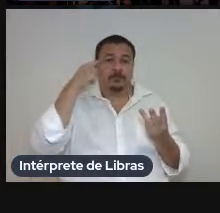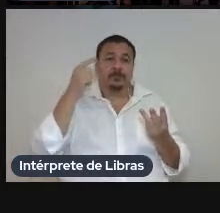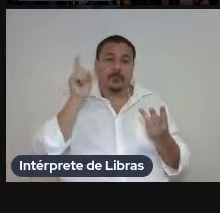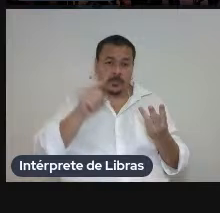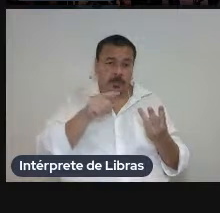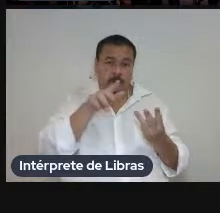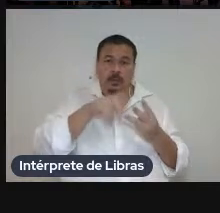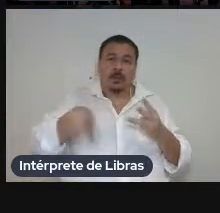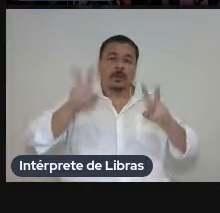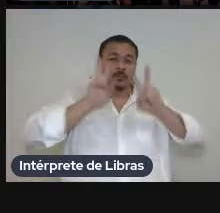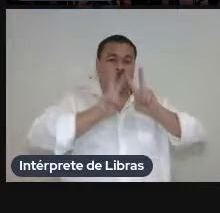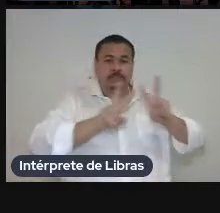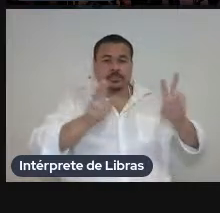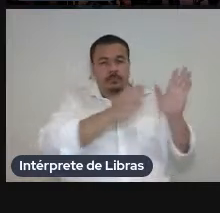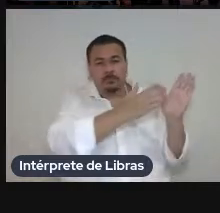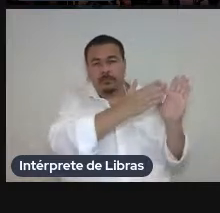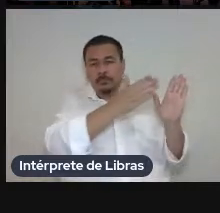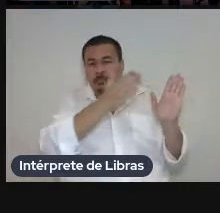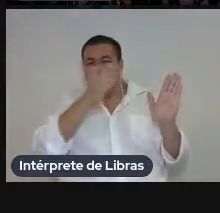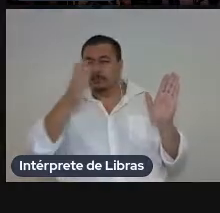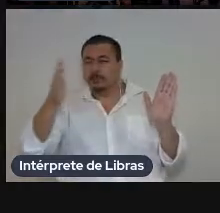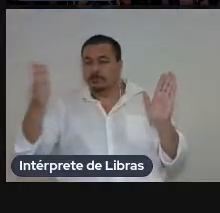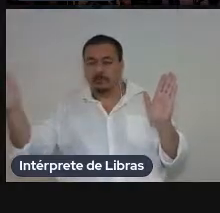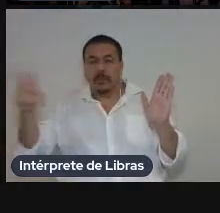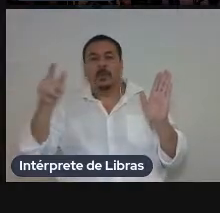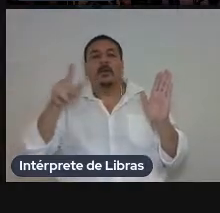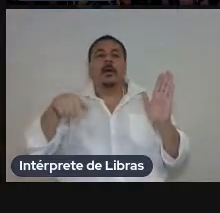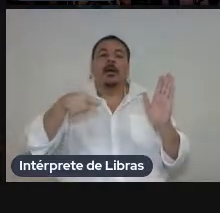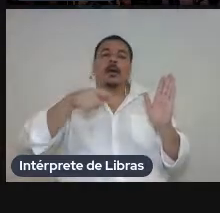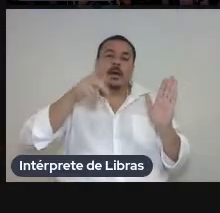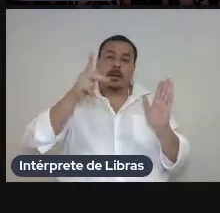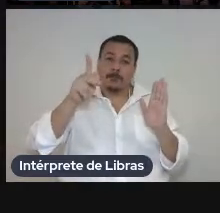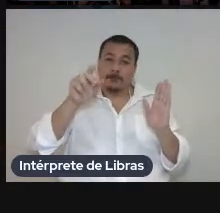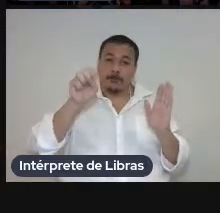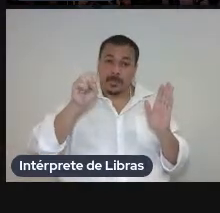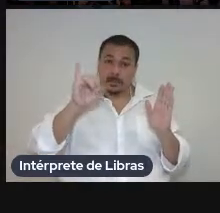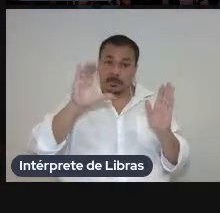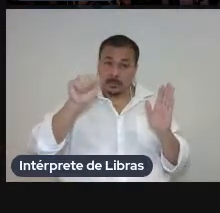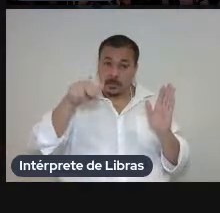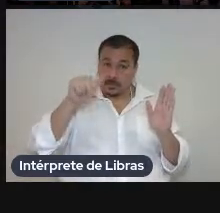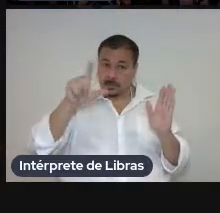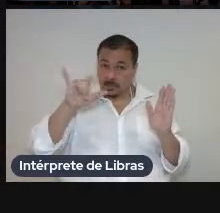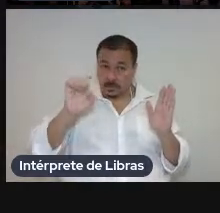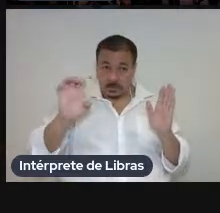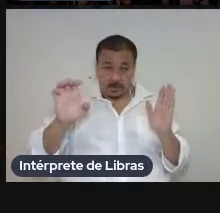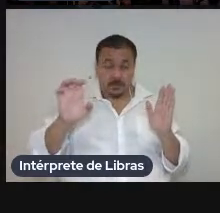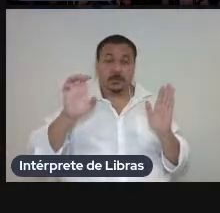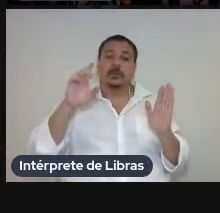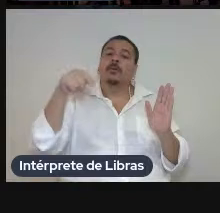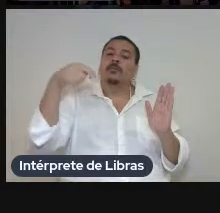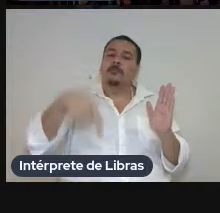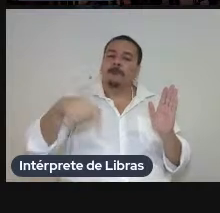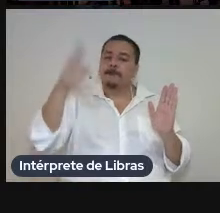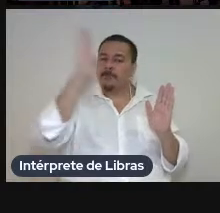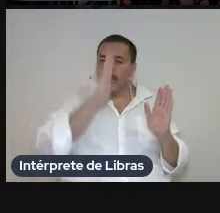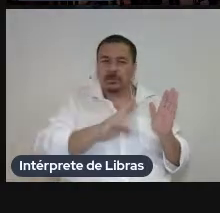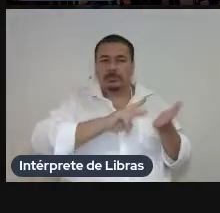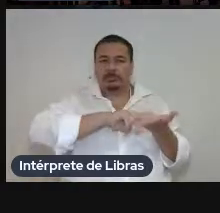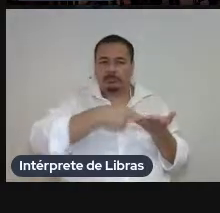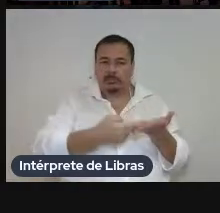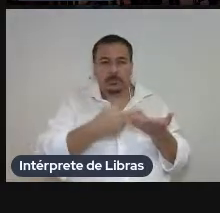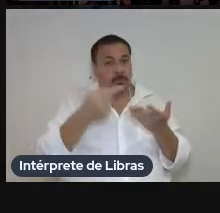panorama da psicanálise traduzido no Brasil que é um panorama amplo muito amplo